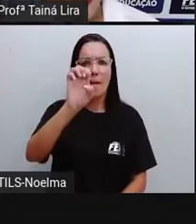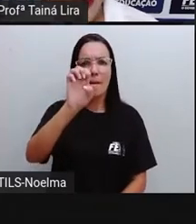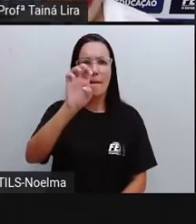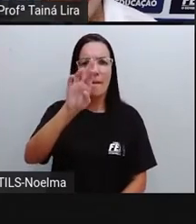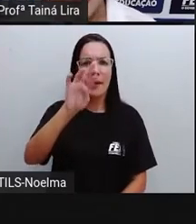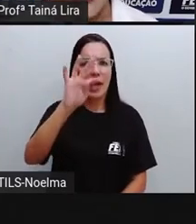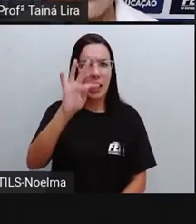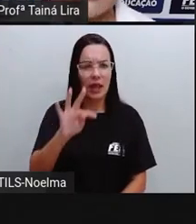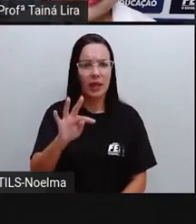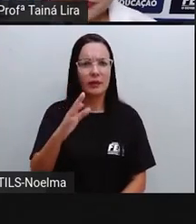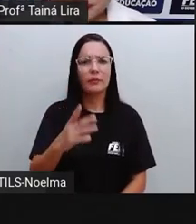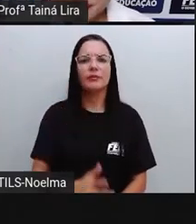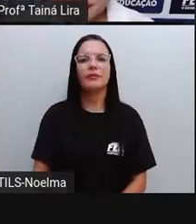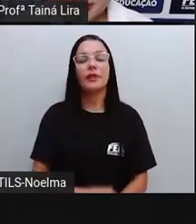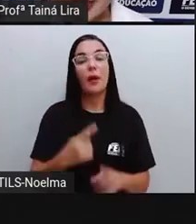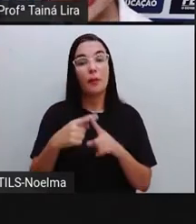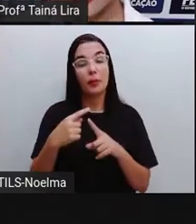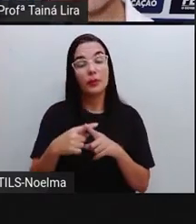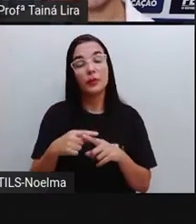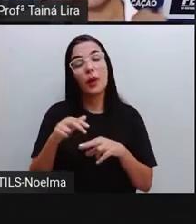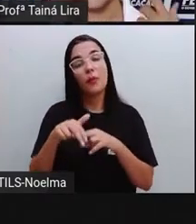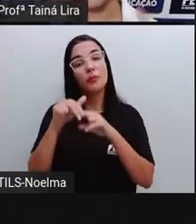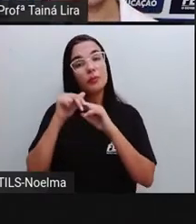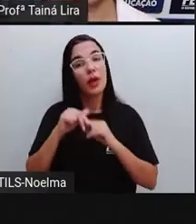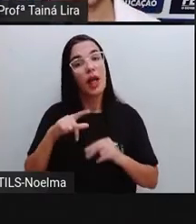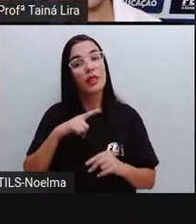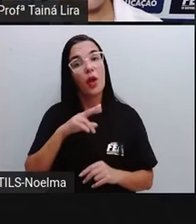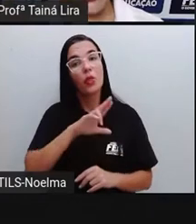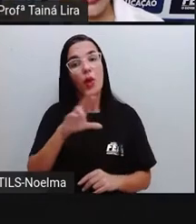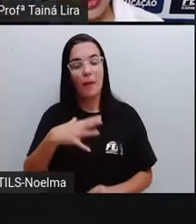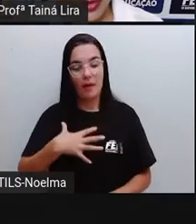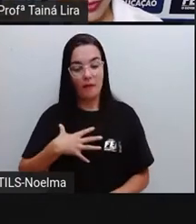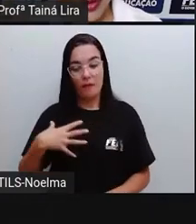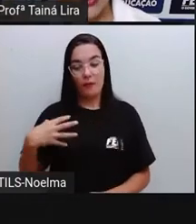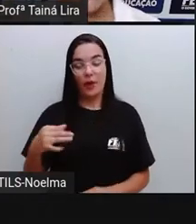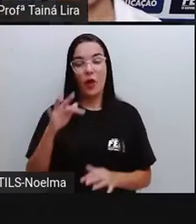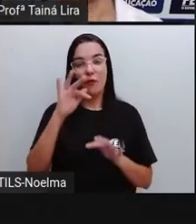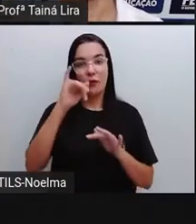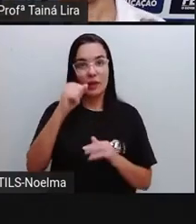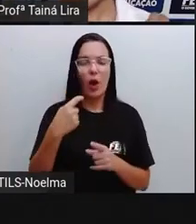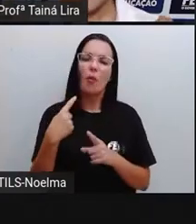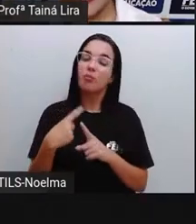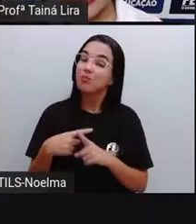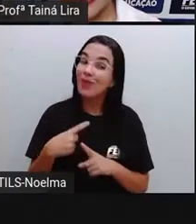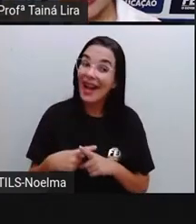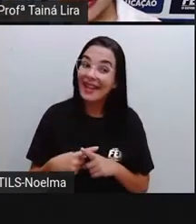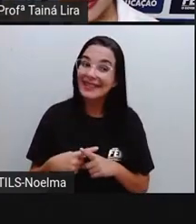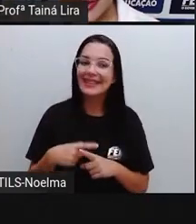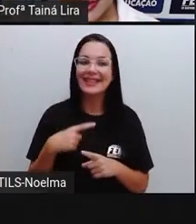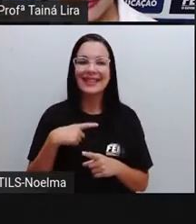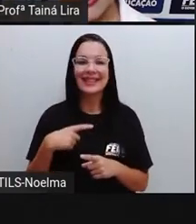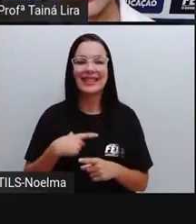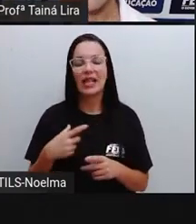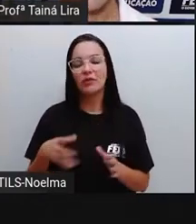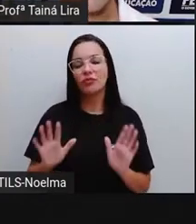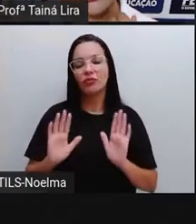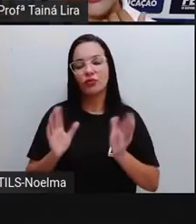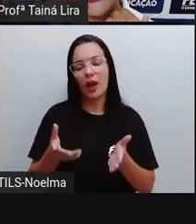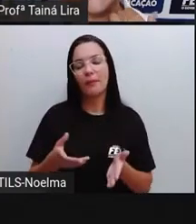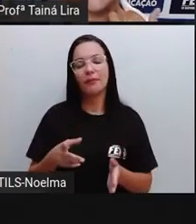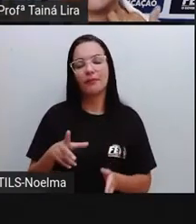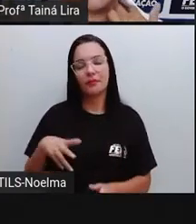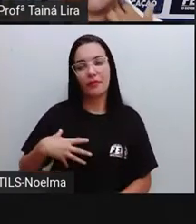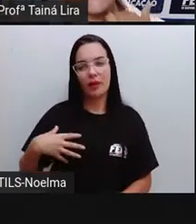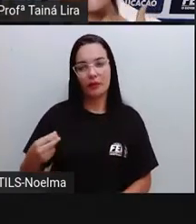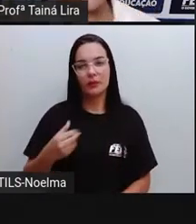nome do pai, tá? Ele já foi, ó, deputado estadual, deputado federal e também já